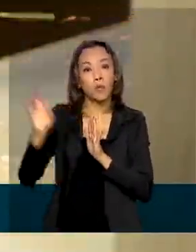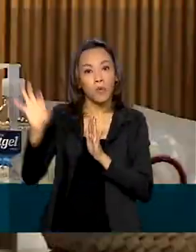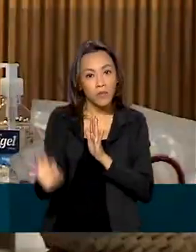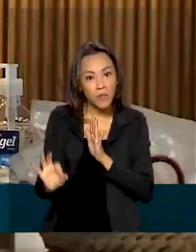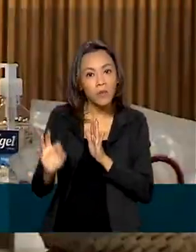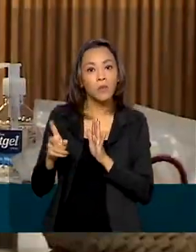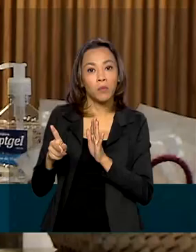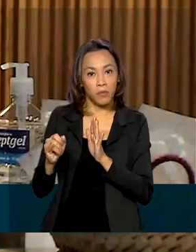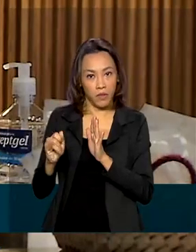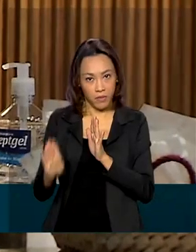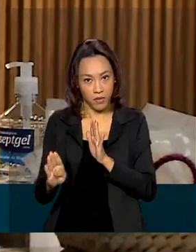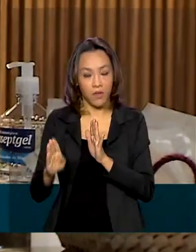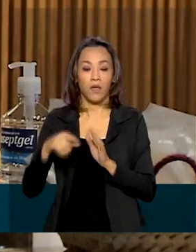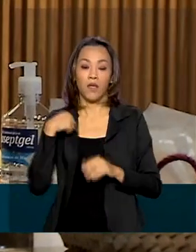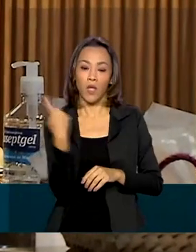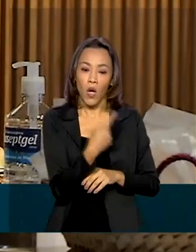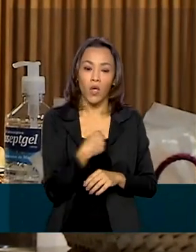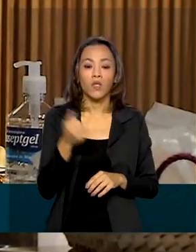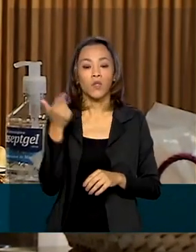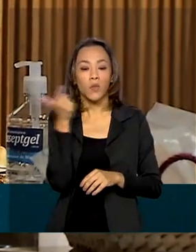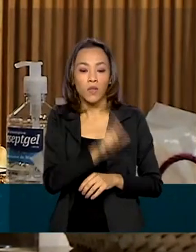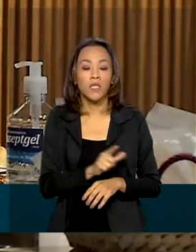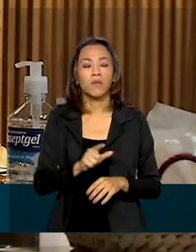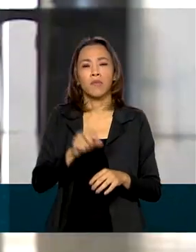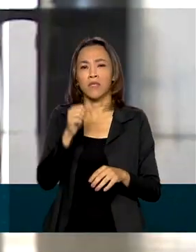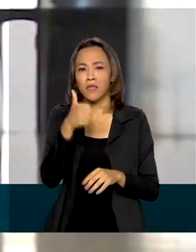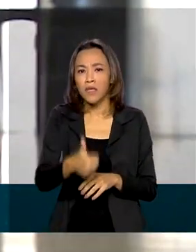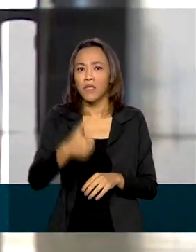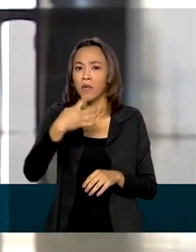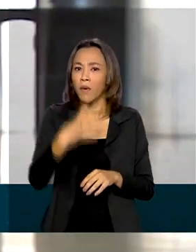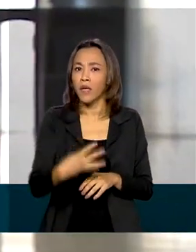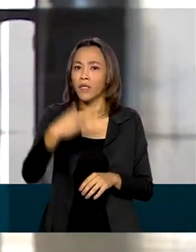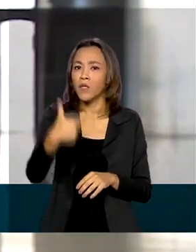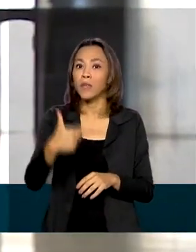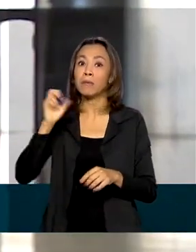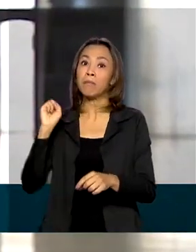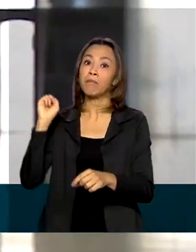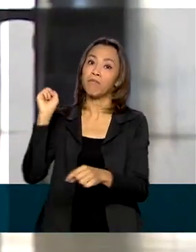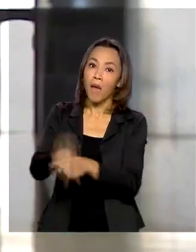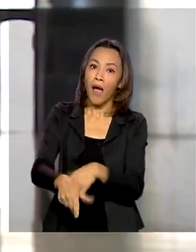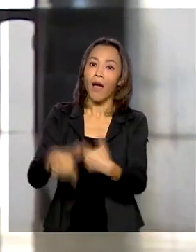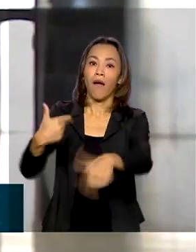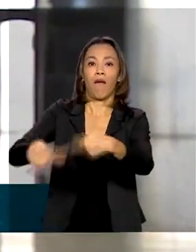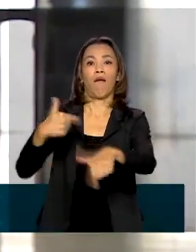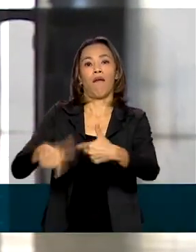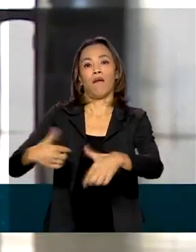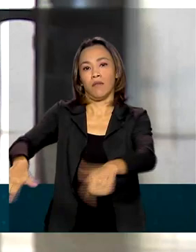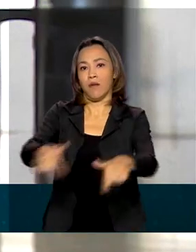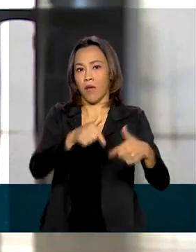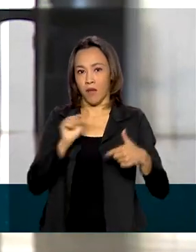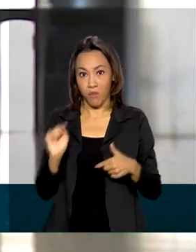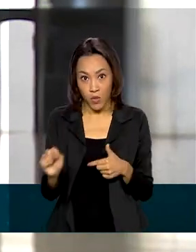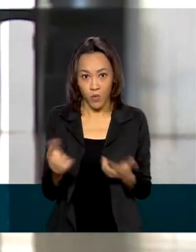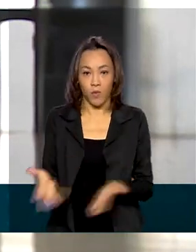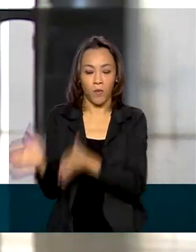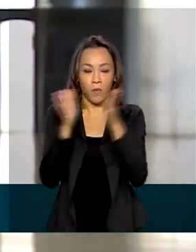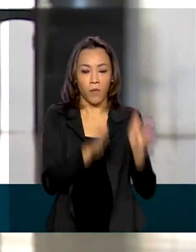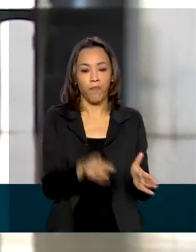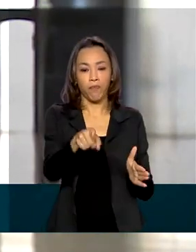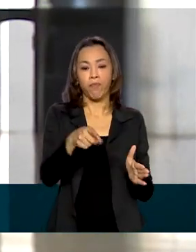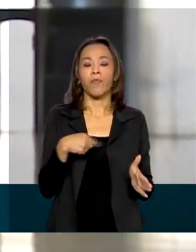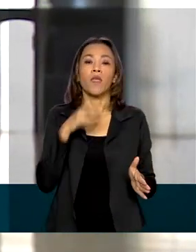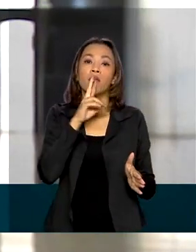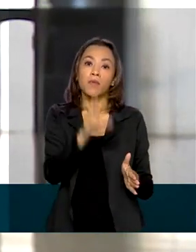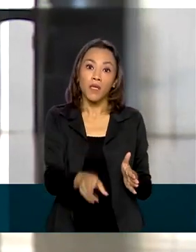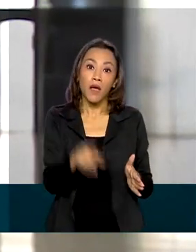geramos 142 mil empregos. Uma das razões para o bom resultado, segundo o governo, foi o